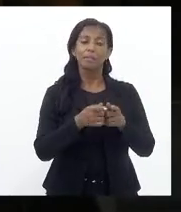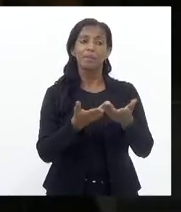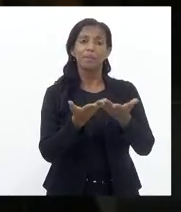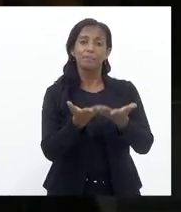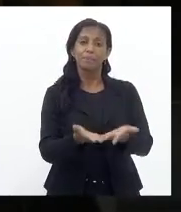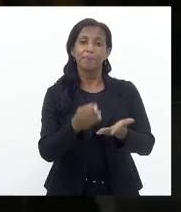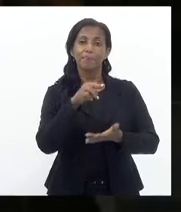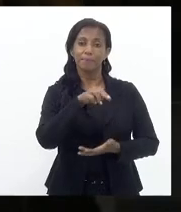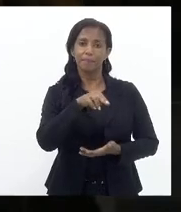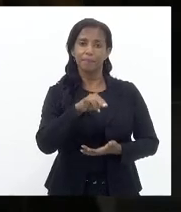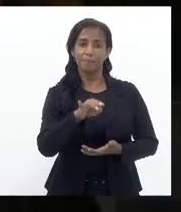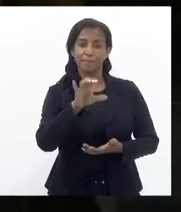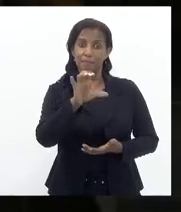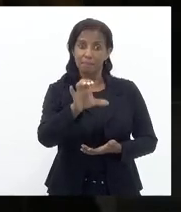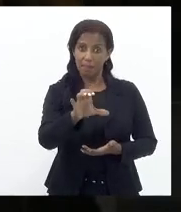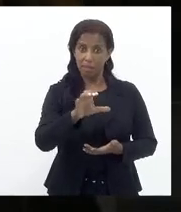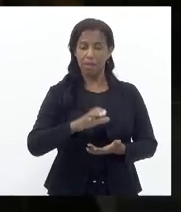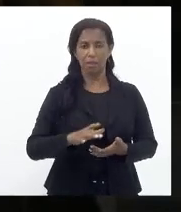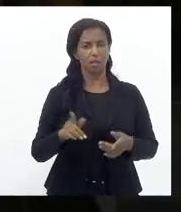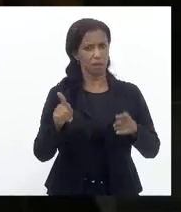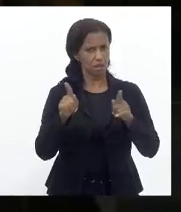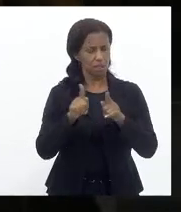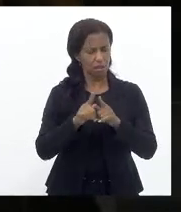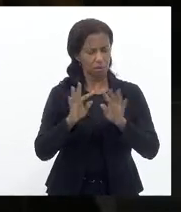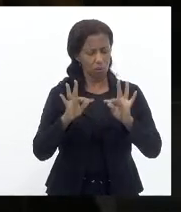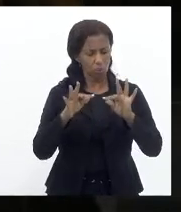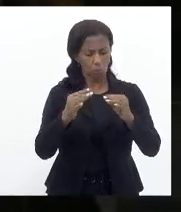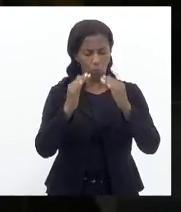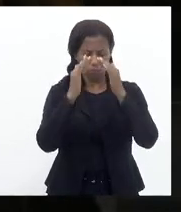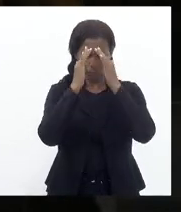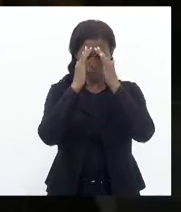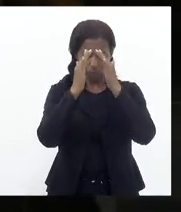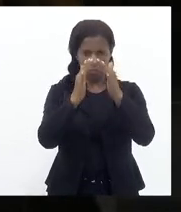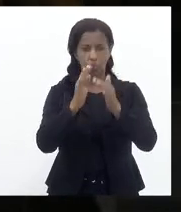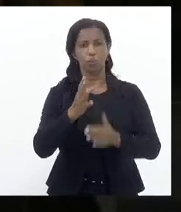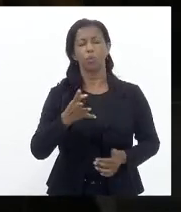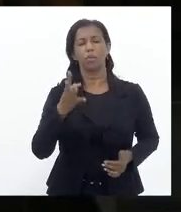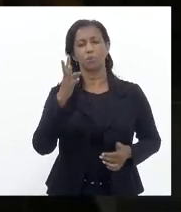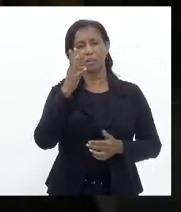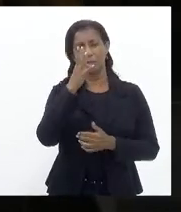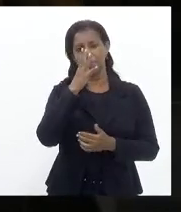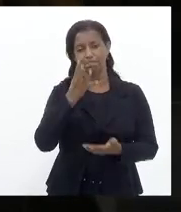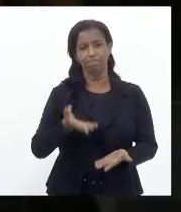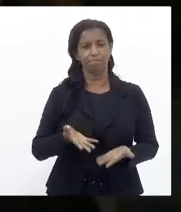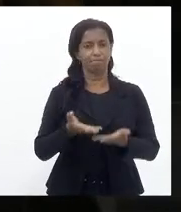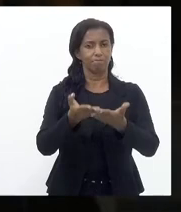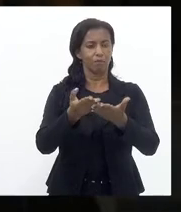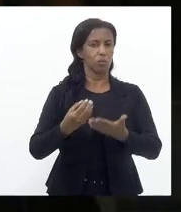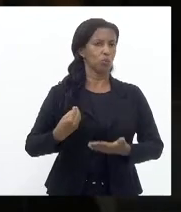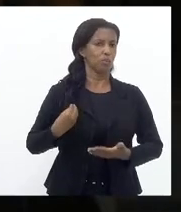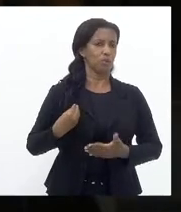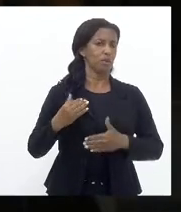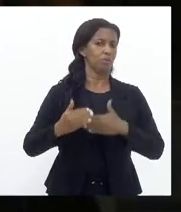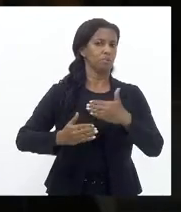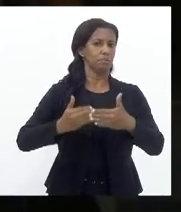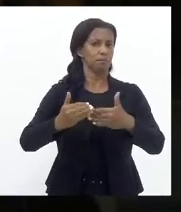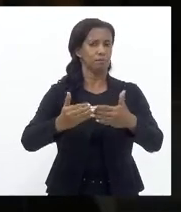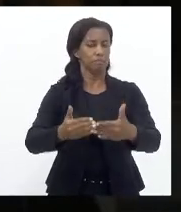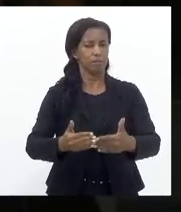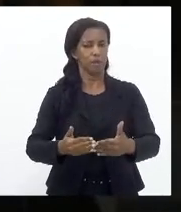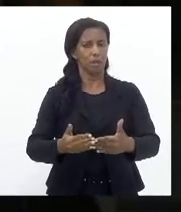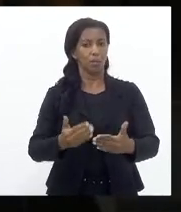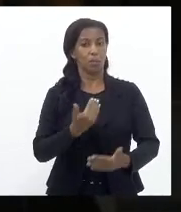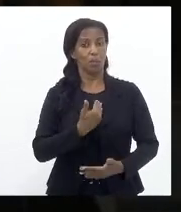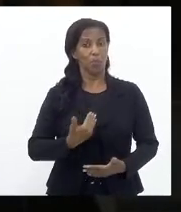Um deputado Que merece Também Todo o nosso respeito A nossa admiração Por sua trajetória Por sua vida